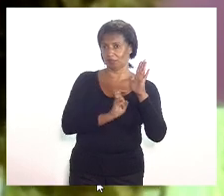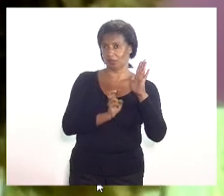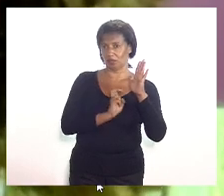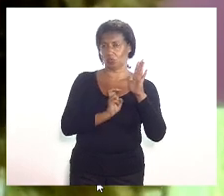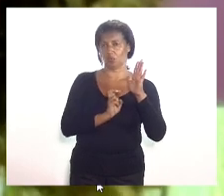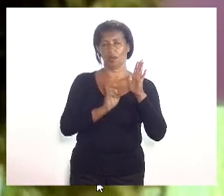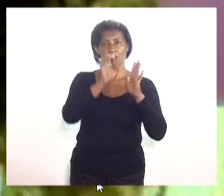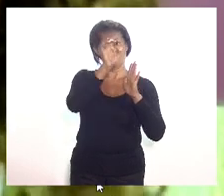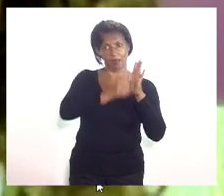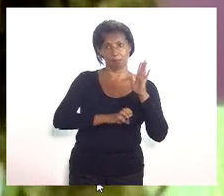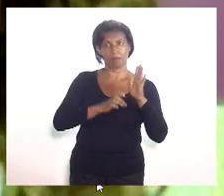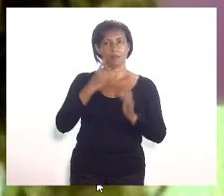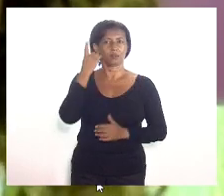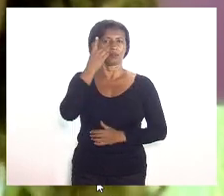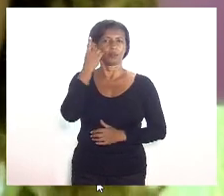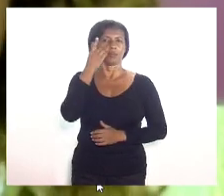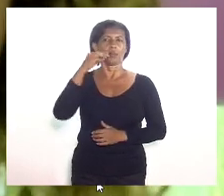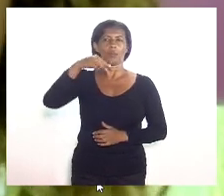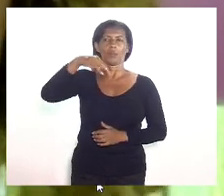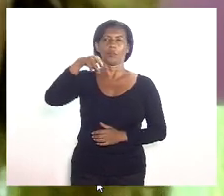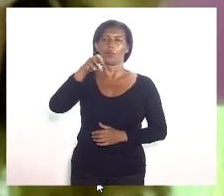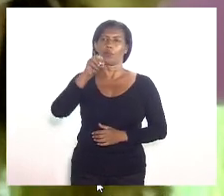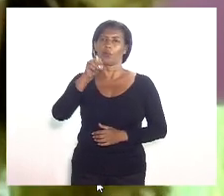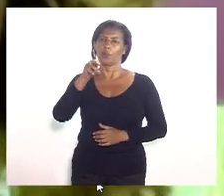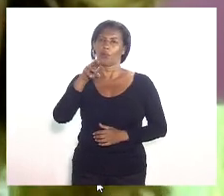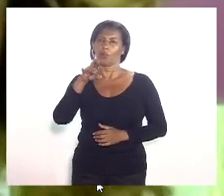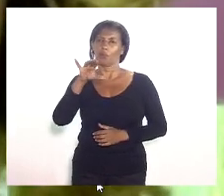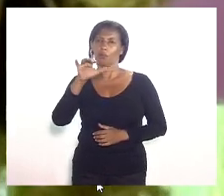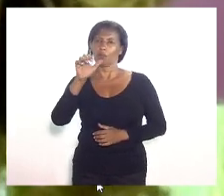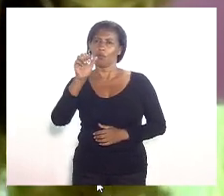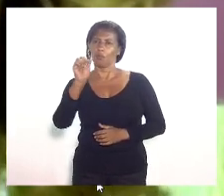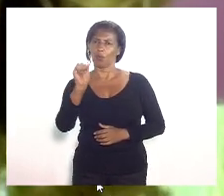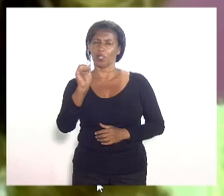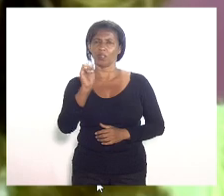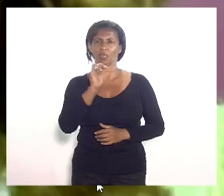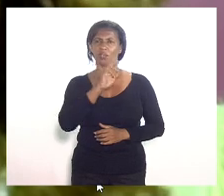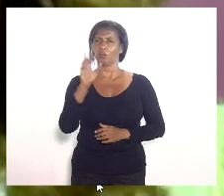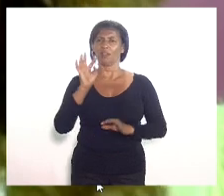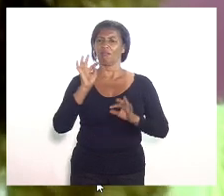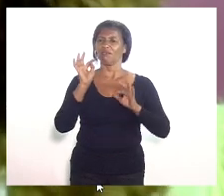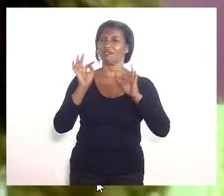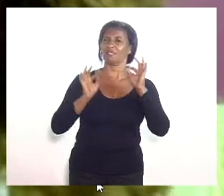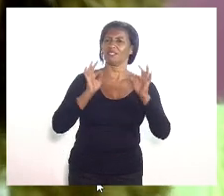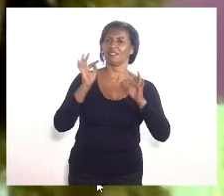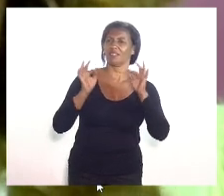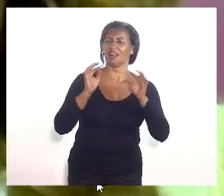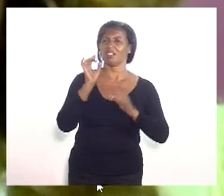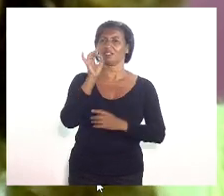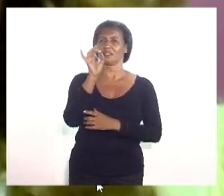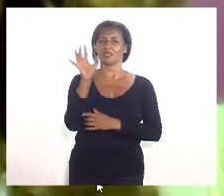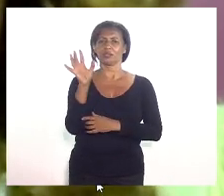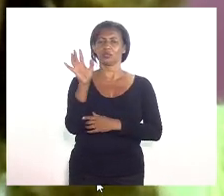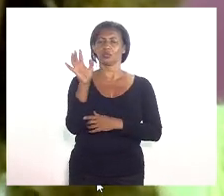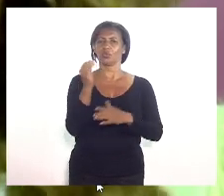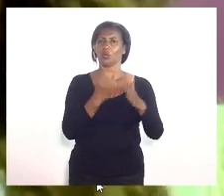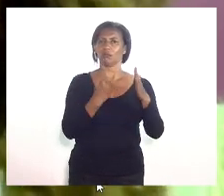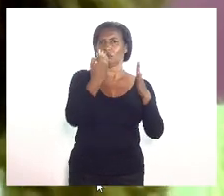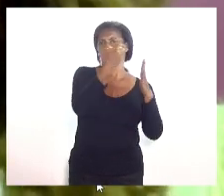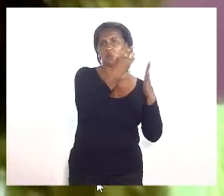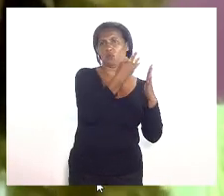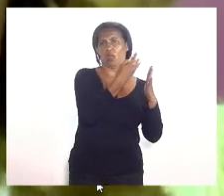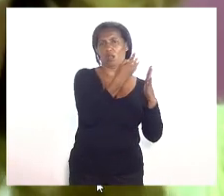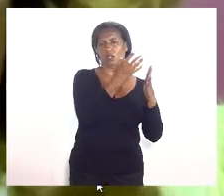Francisco, é uma emenda abrangente, que ela não trata só da questão que foi abordada na emenda 4,